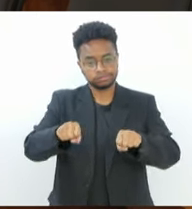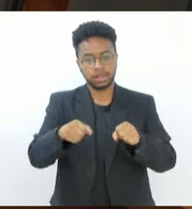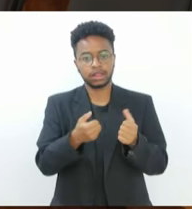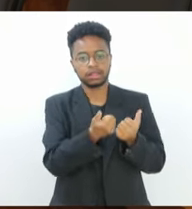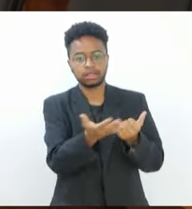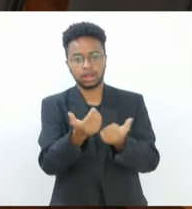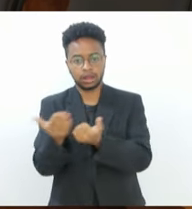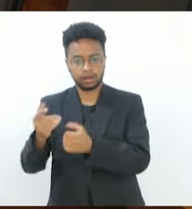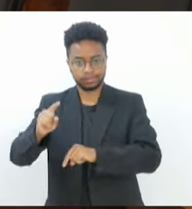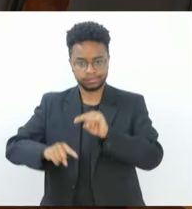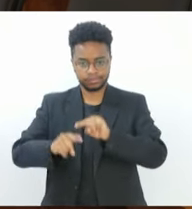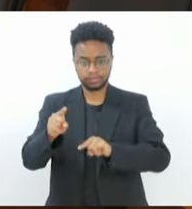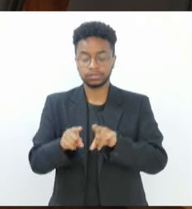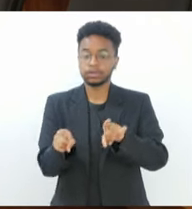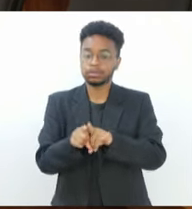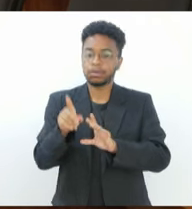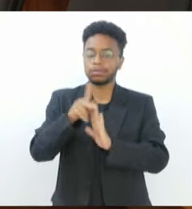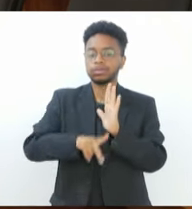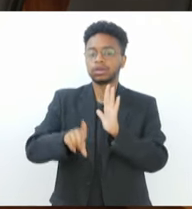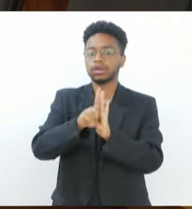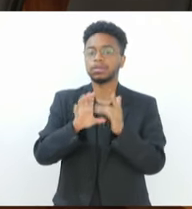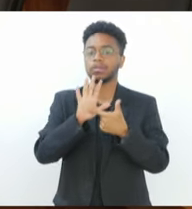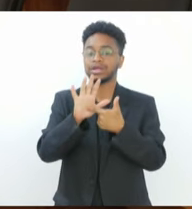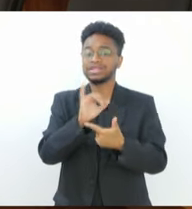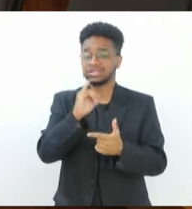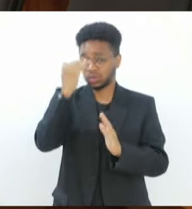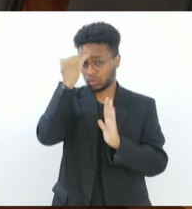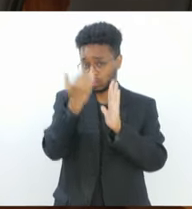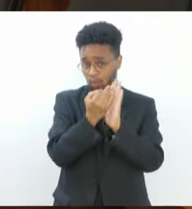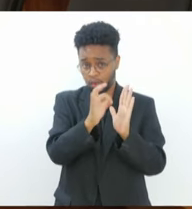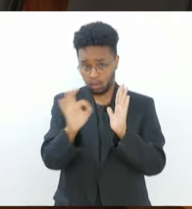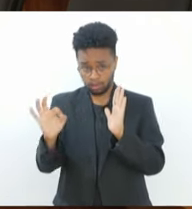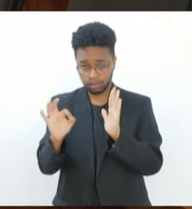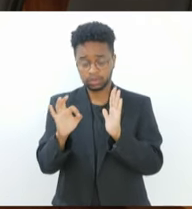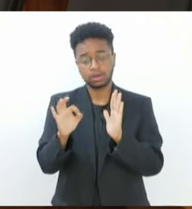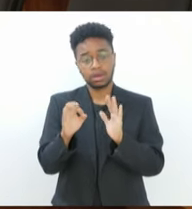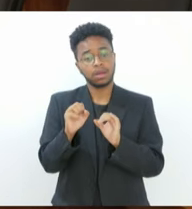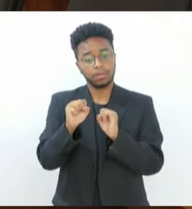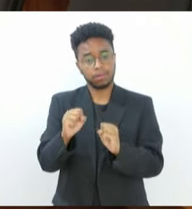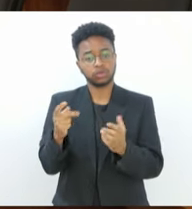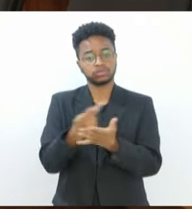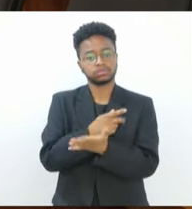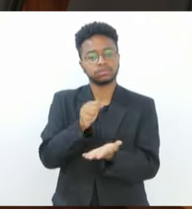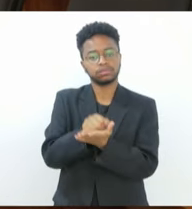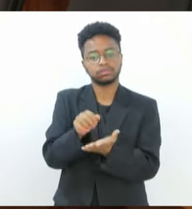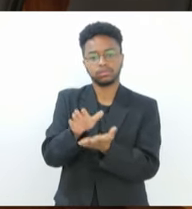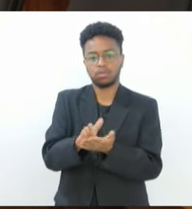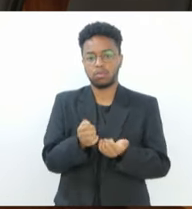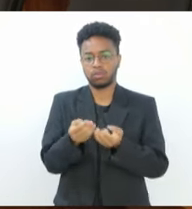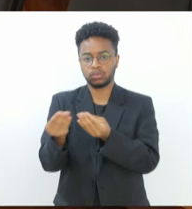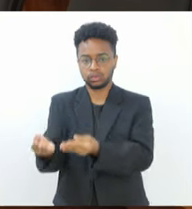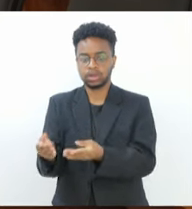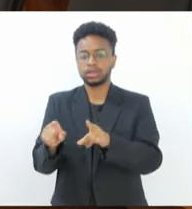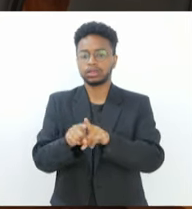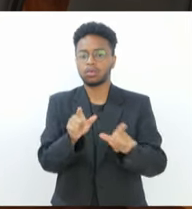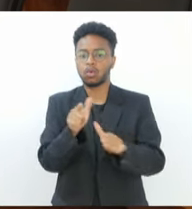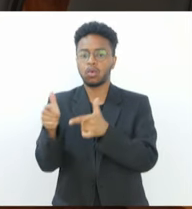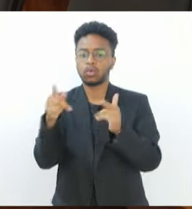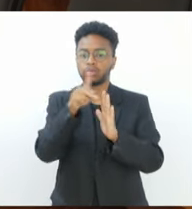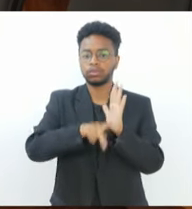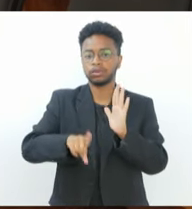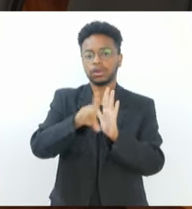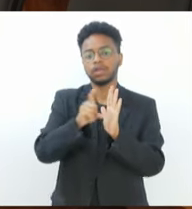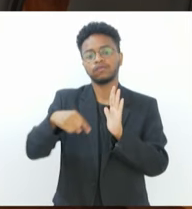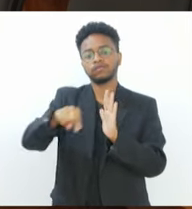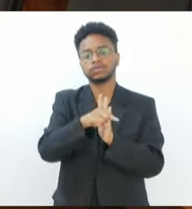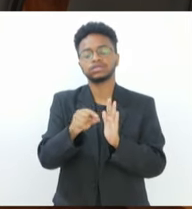do projeto do deputado Guilherme Della Role, quem descumprir essa norma poderá ser multado. Esses e outros projetos você acompanha a